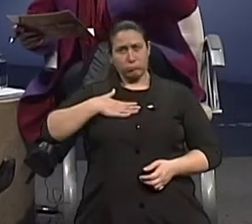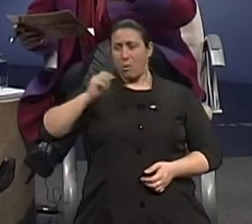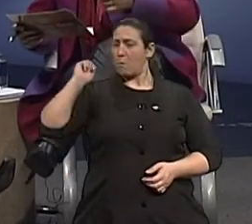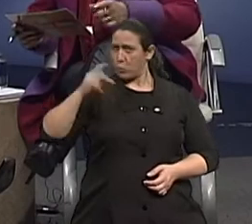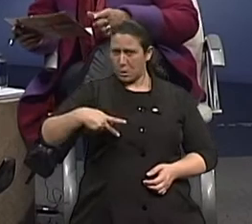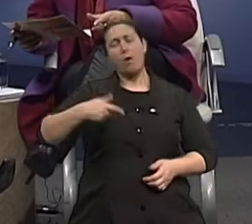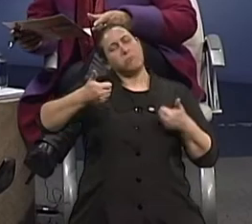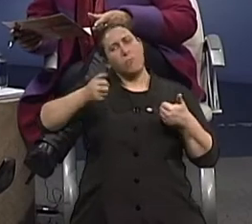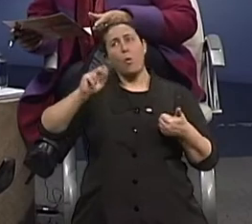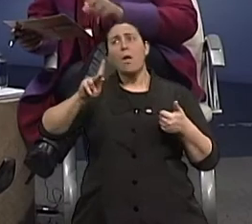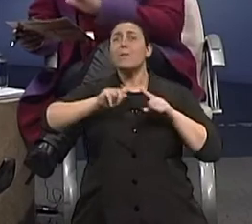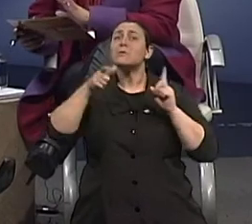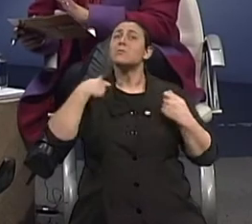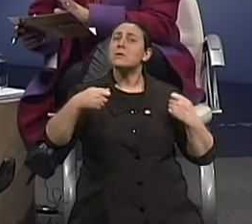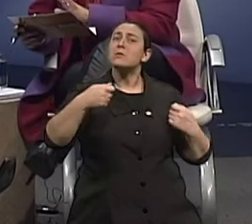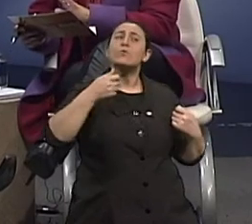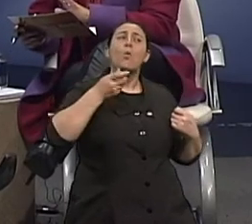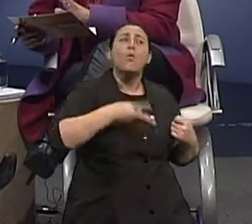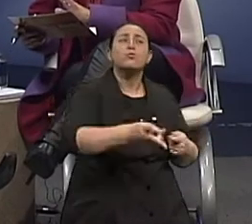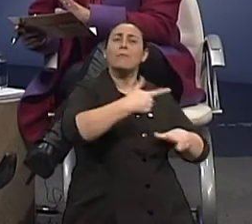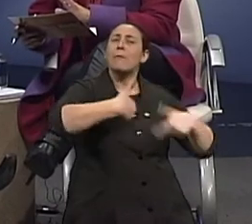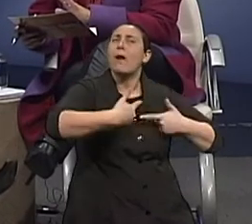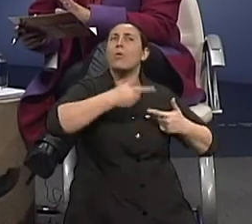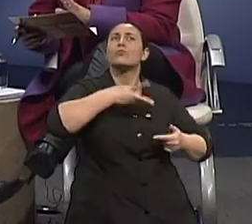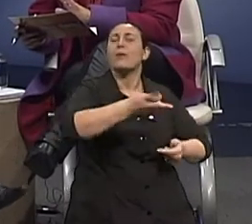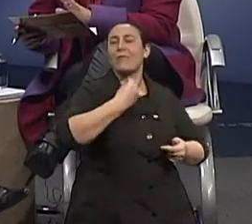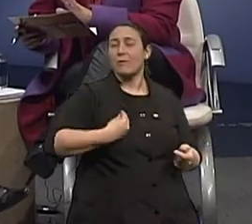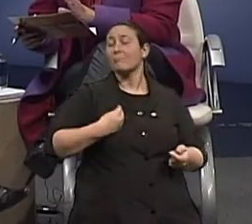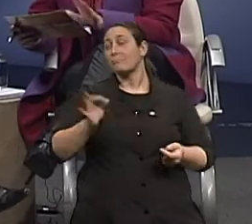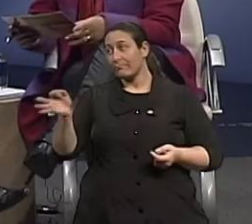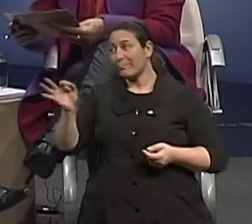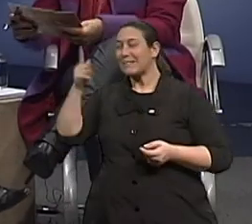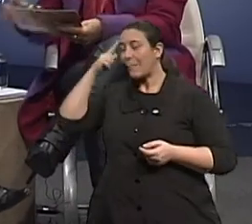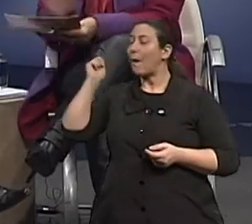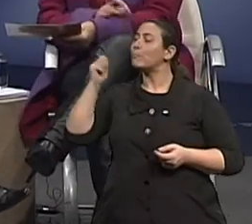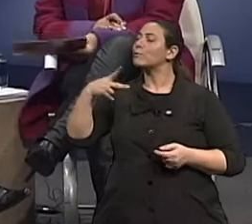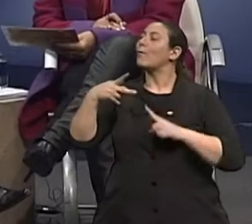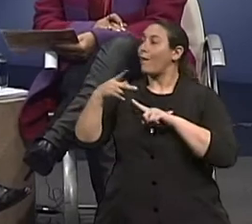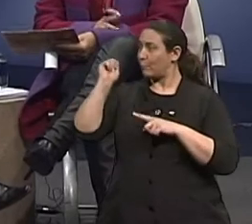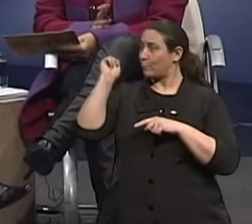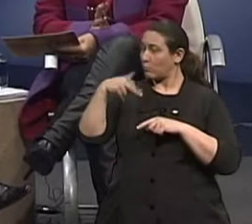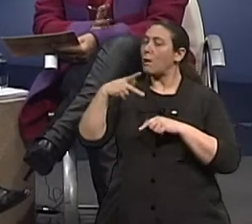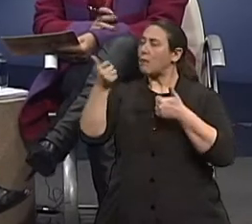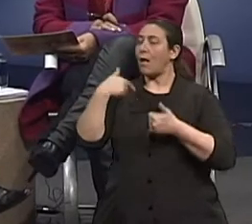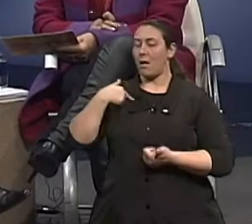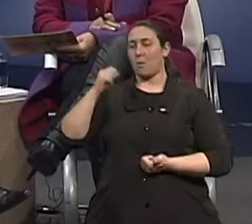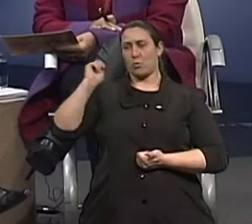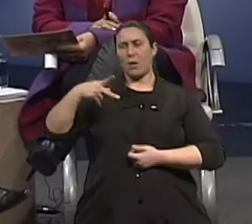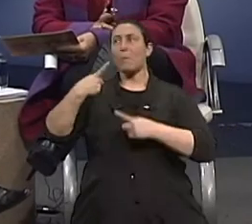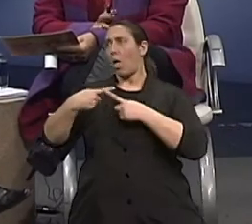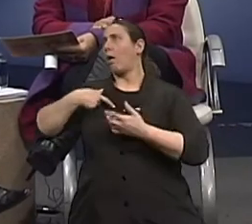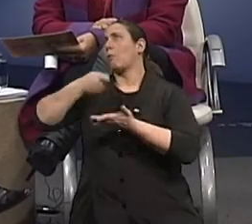fazer um trabalho, não. É diferente, né? Quando a gente fala, aposentadoria dá vida, né? Exato. Eu posso me aposentar de uma